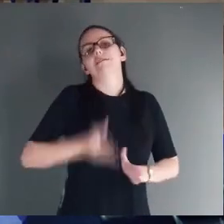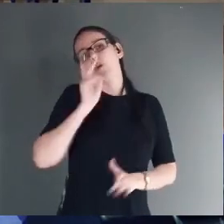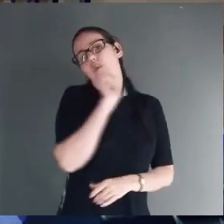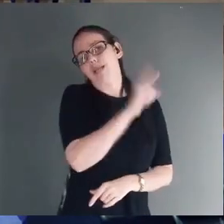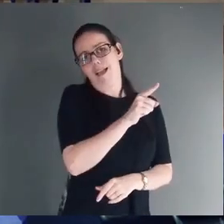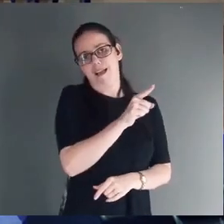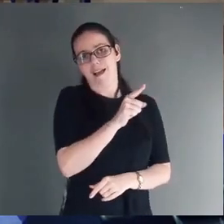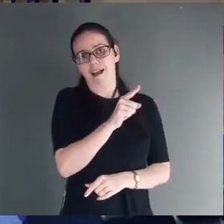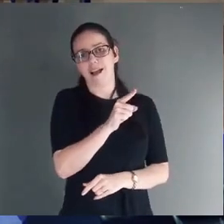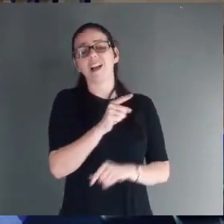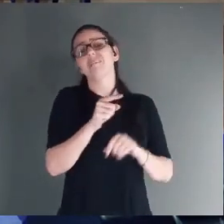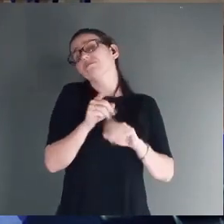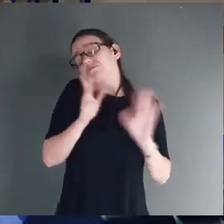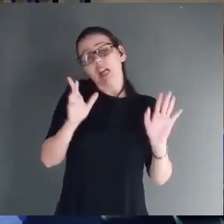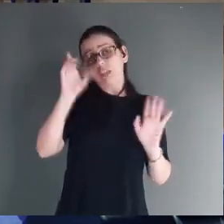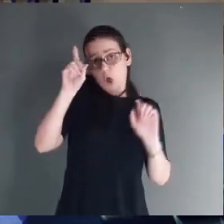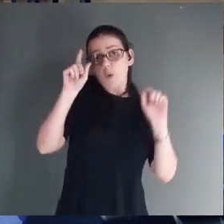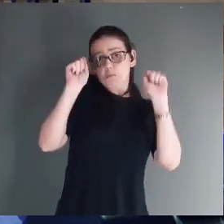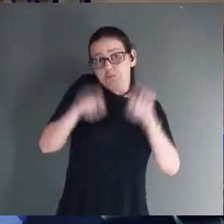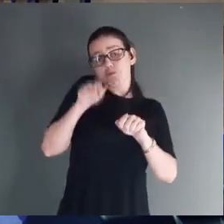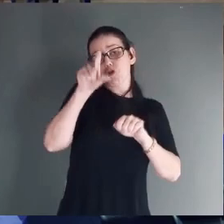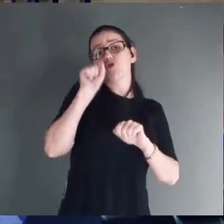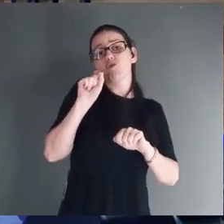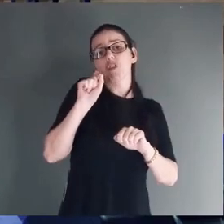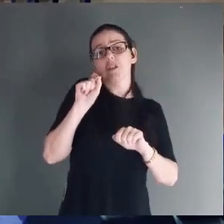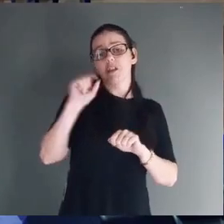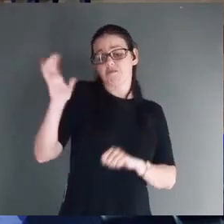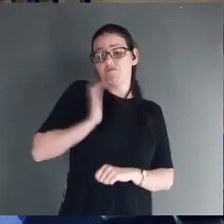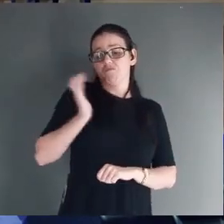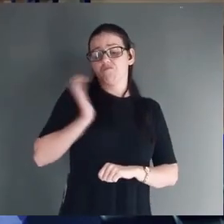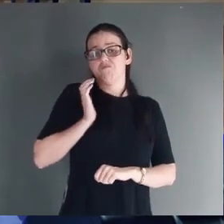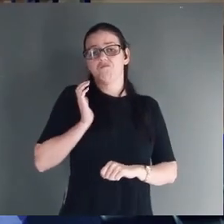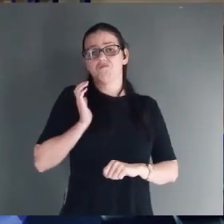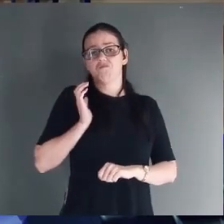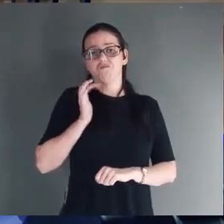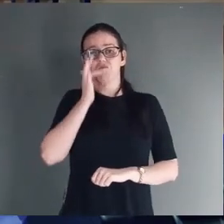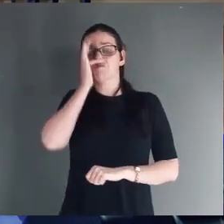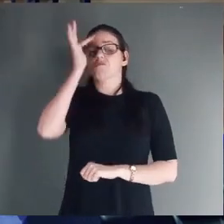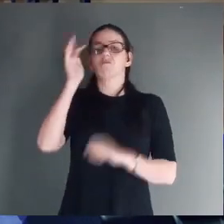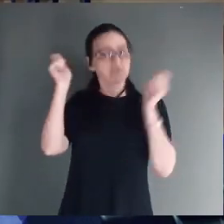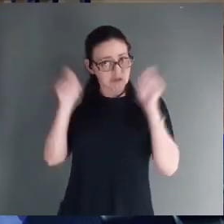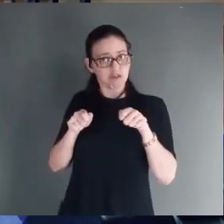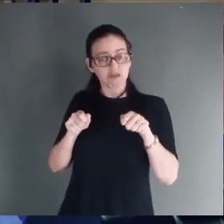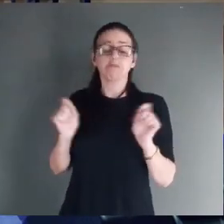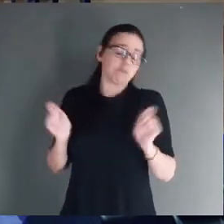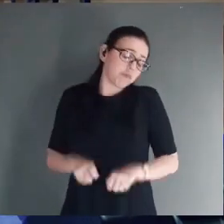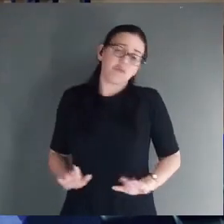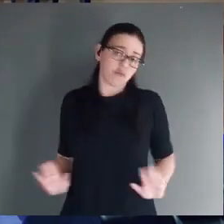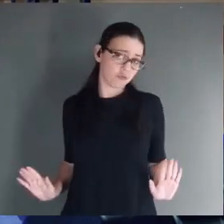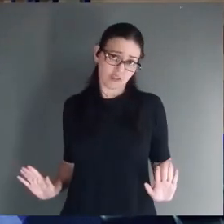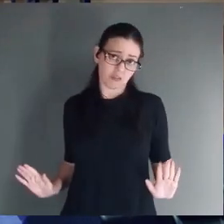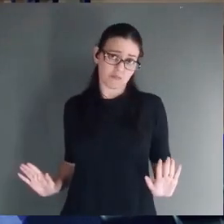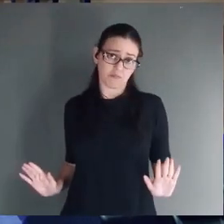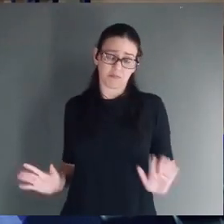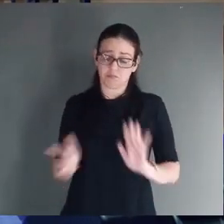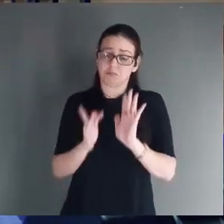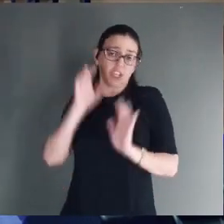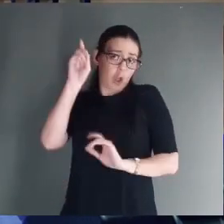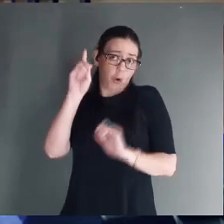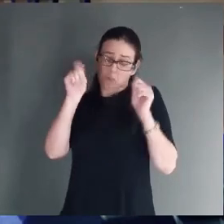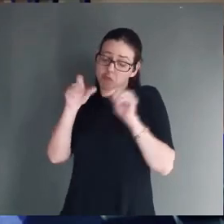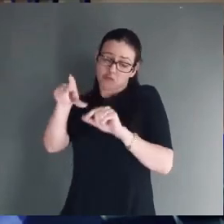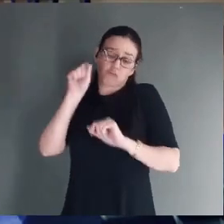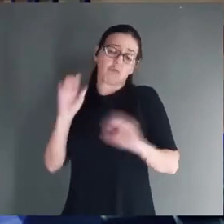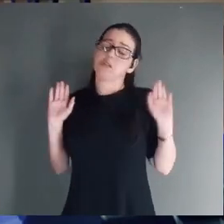poderia ter escolhido um palácio, para que esse bebê nascesse. Ele poderia ter escolhido o lugar mais chique de Israel, para que esse